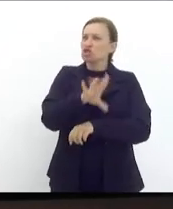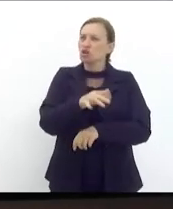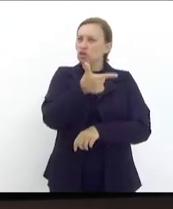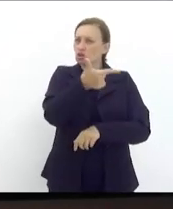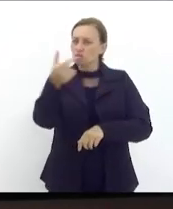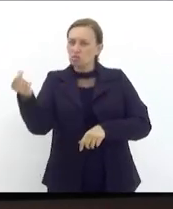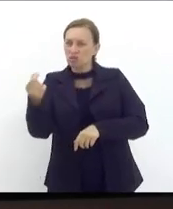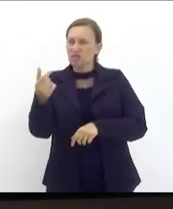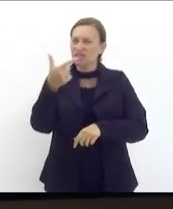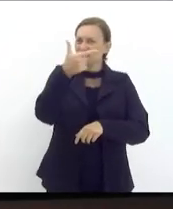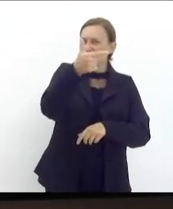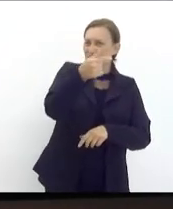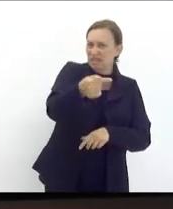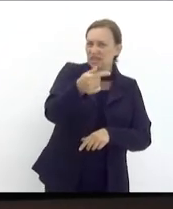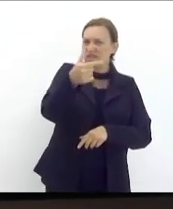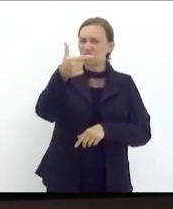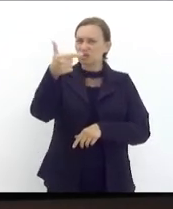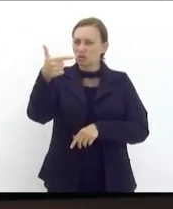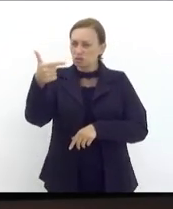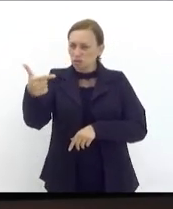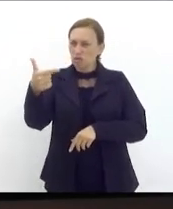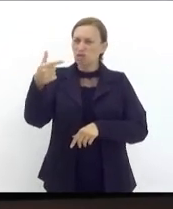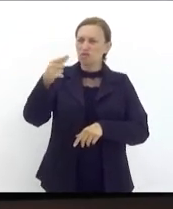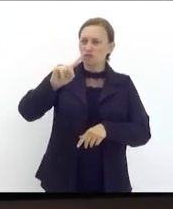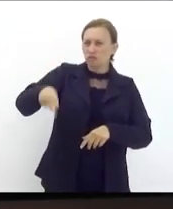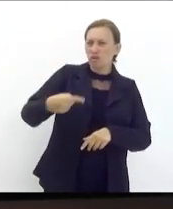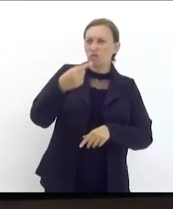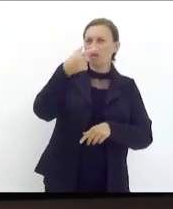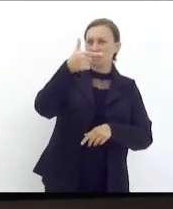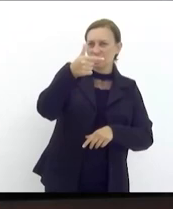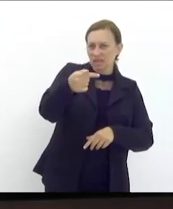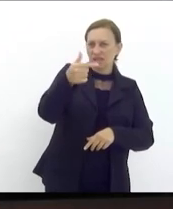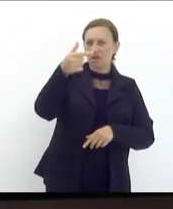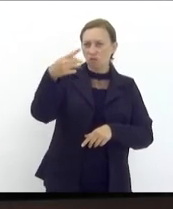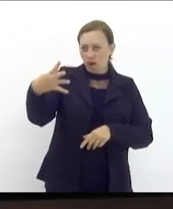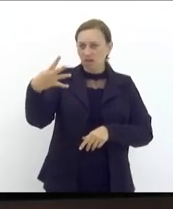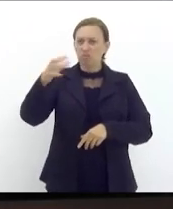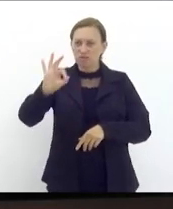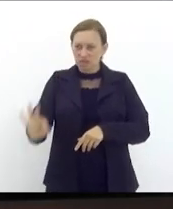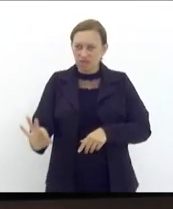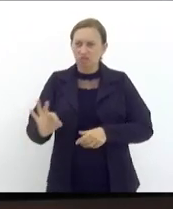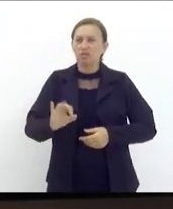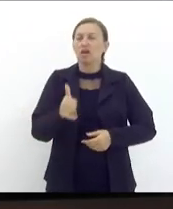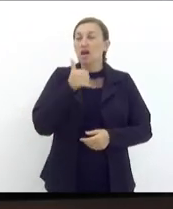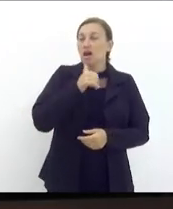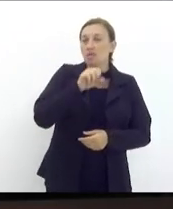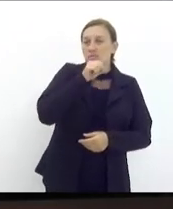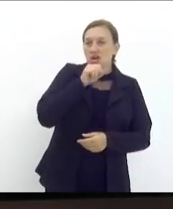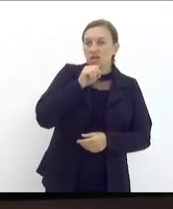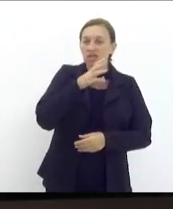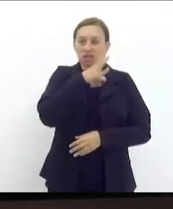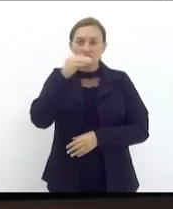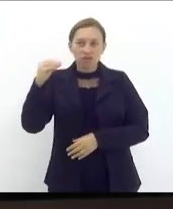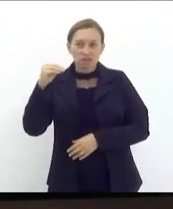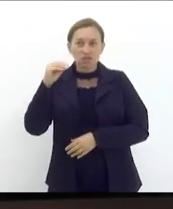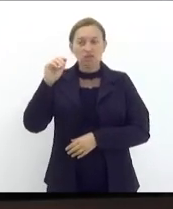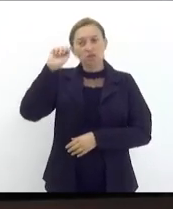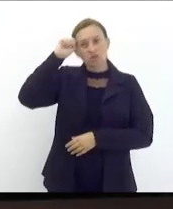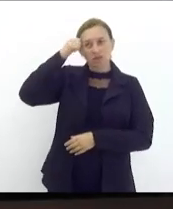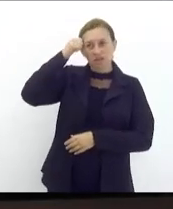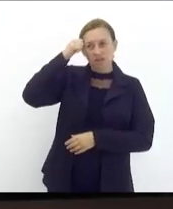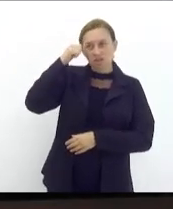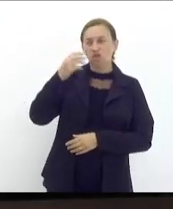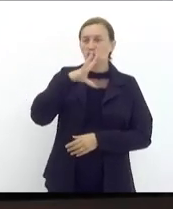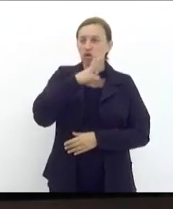,74% das gestações das mães adolescentes eram de jovens negras,